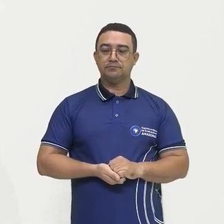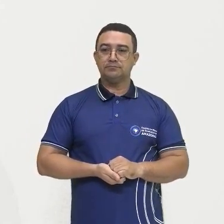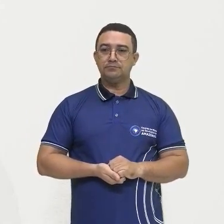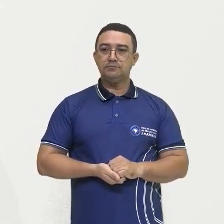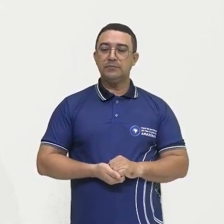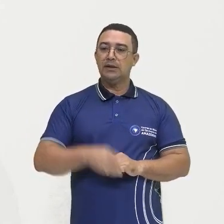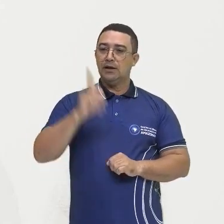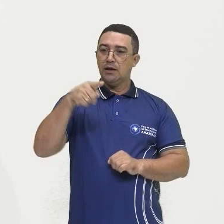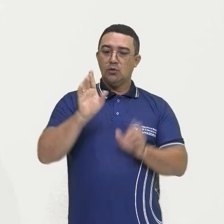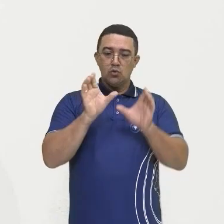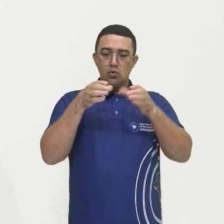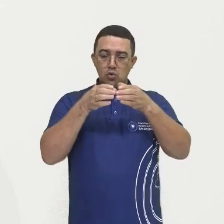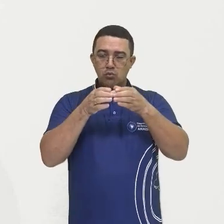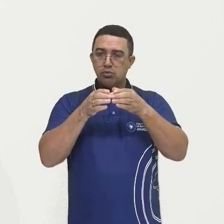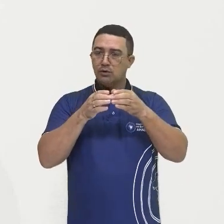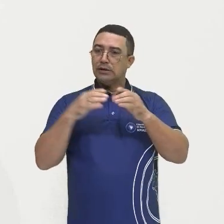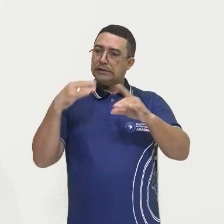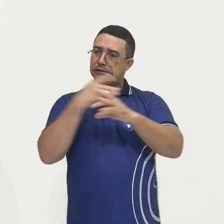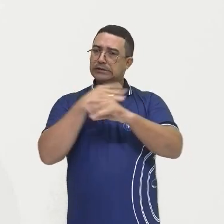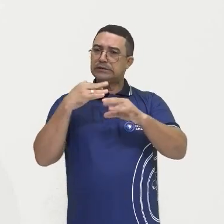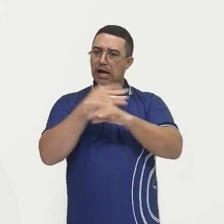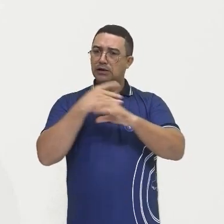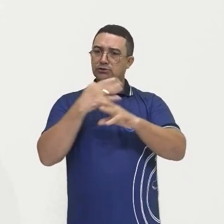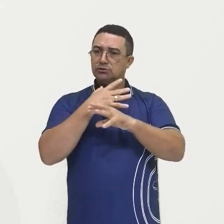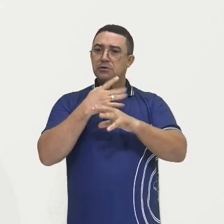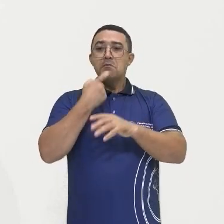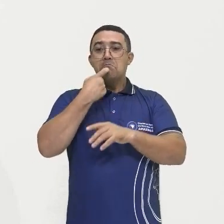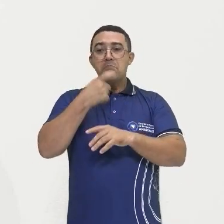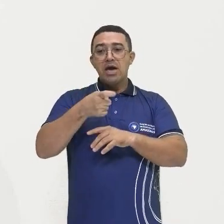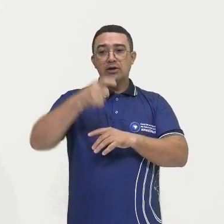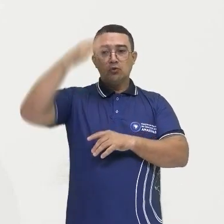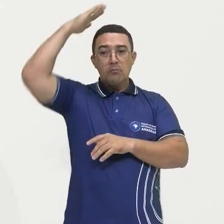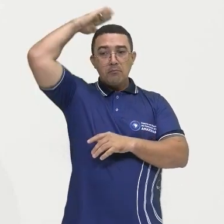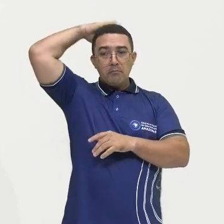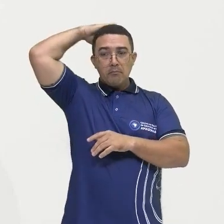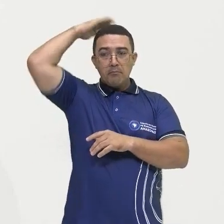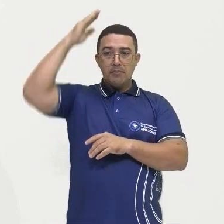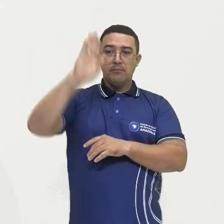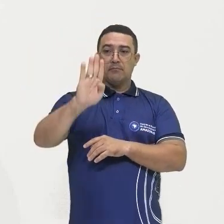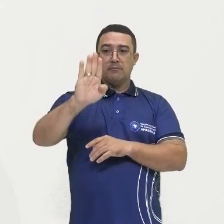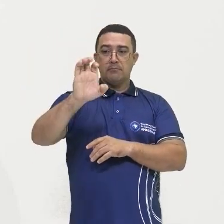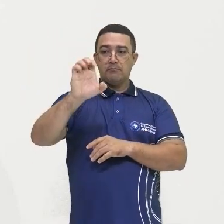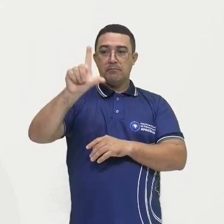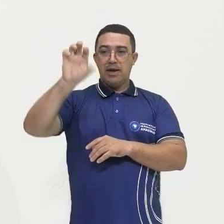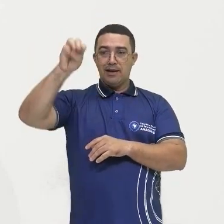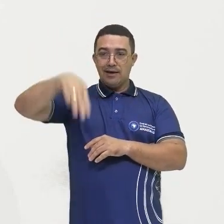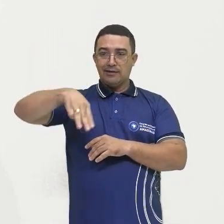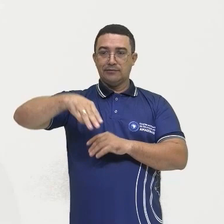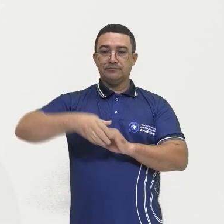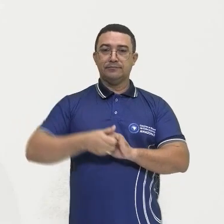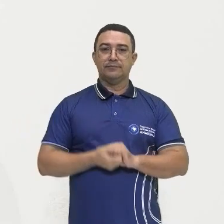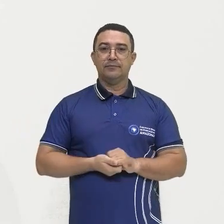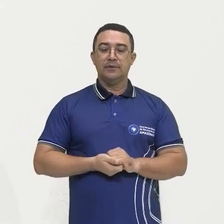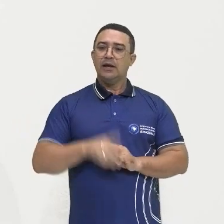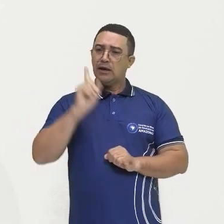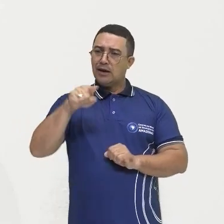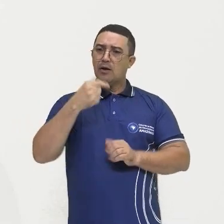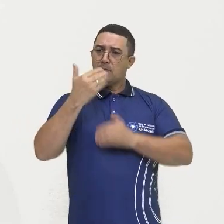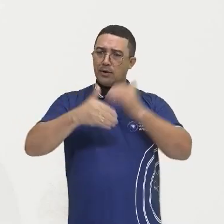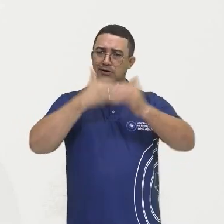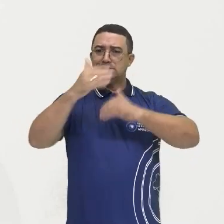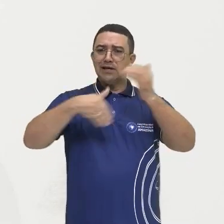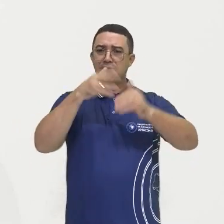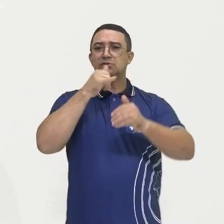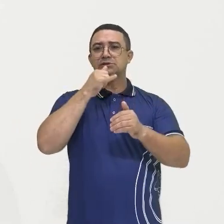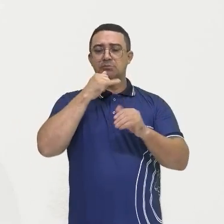fazer parte dessa região metropolitana. Esse processo de conurbação, gente, nada mais é que quando as